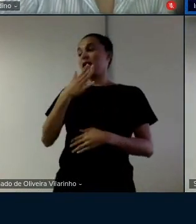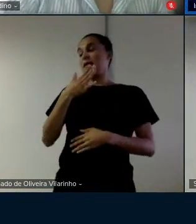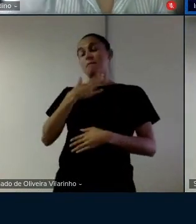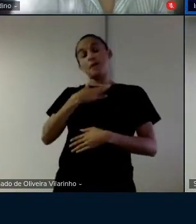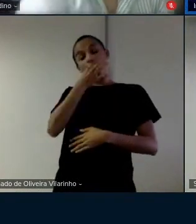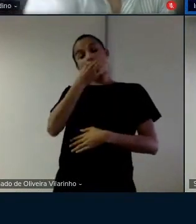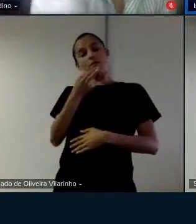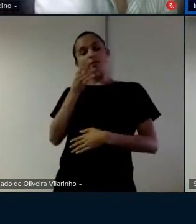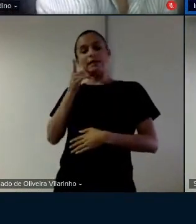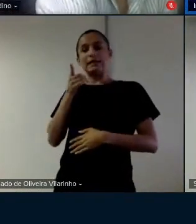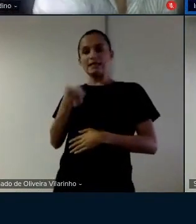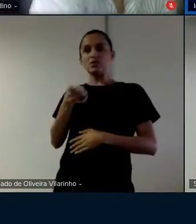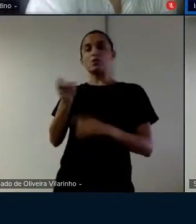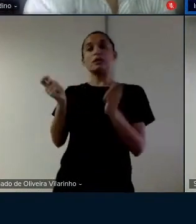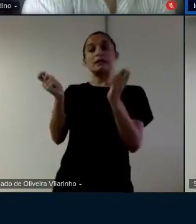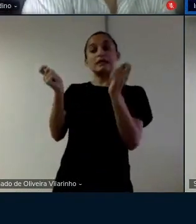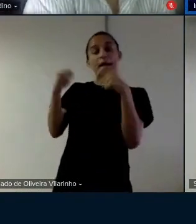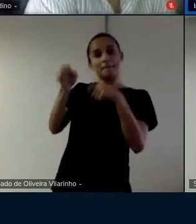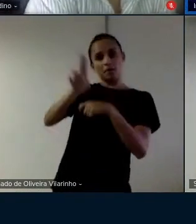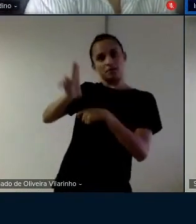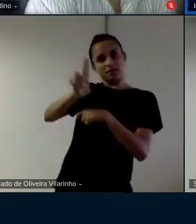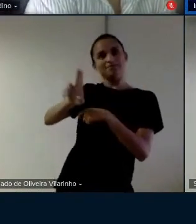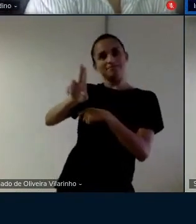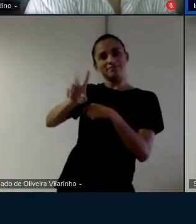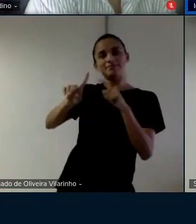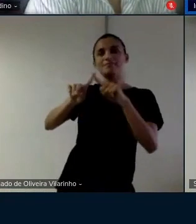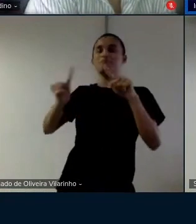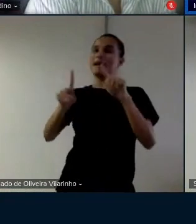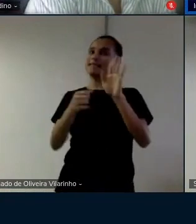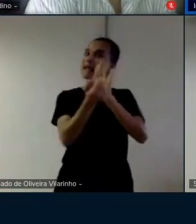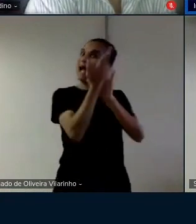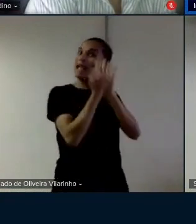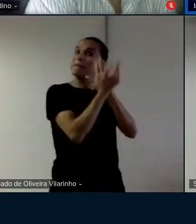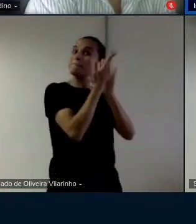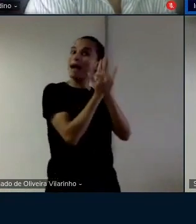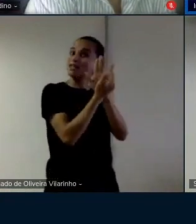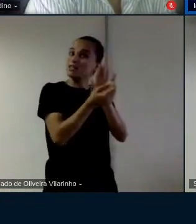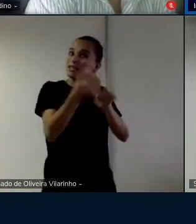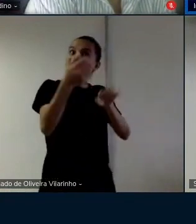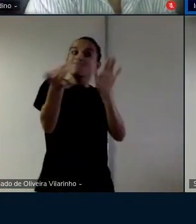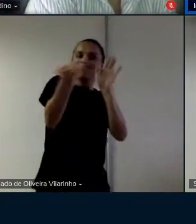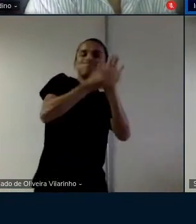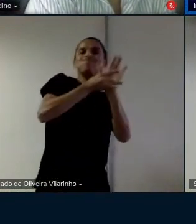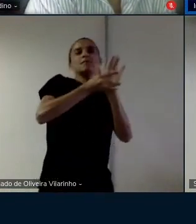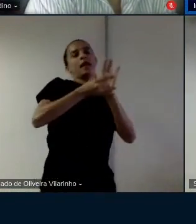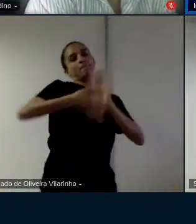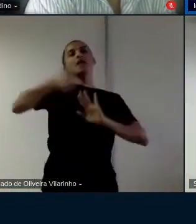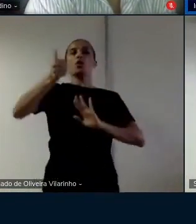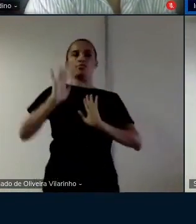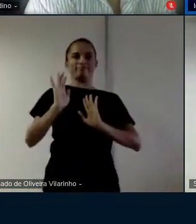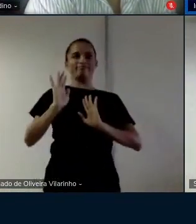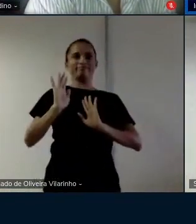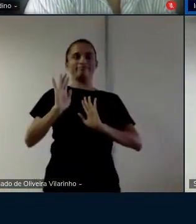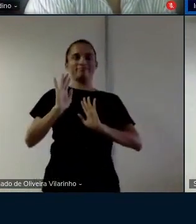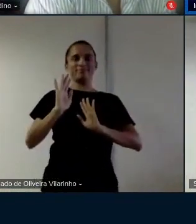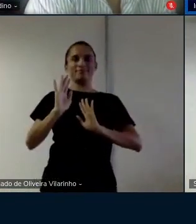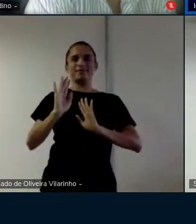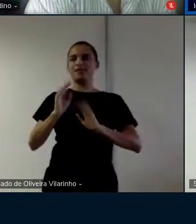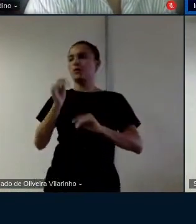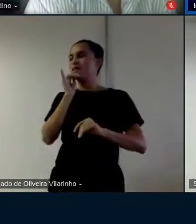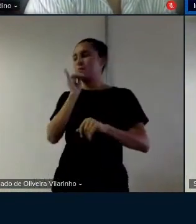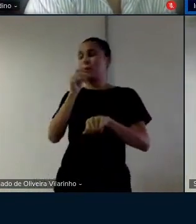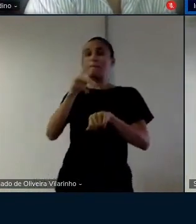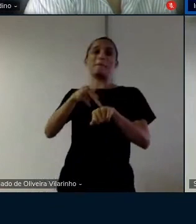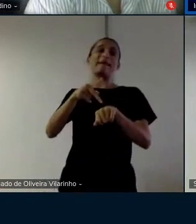acho que ele pode ser útil mas sempre acho que a imagem real ela é mais forte né aqui no caso de